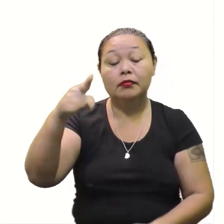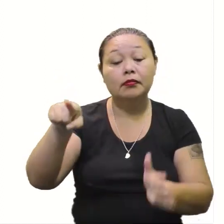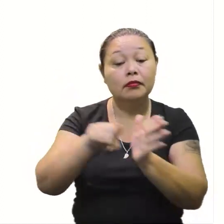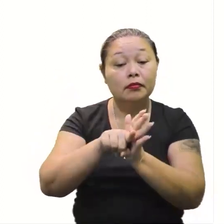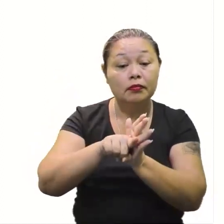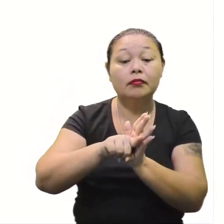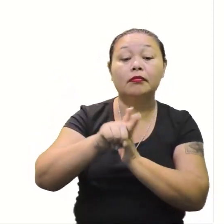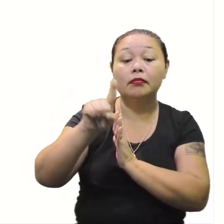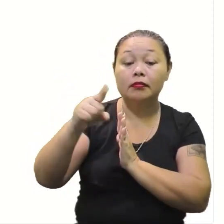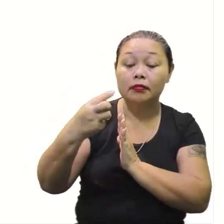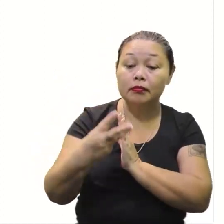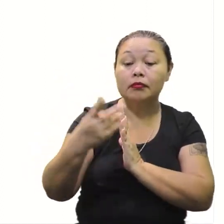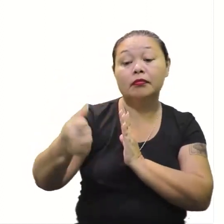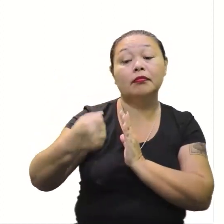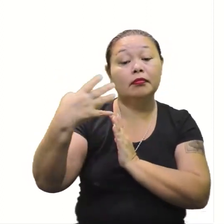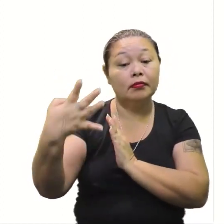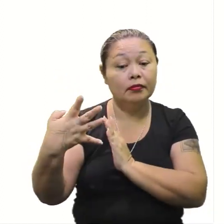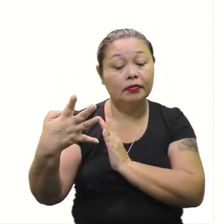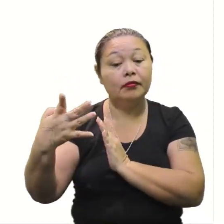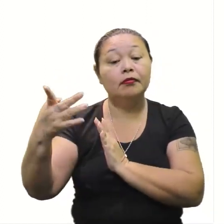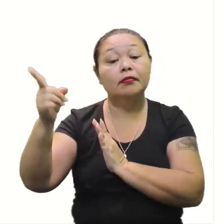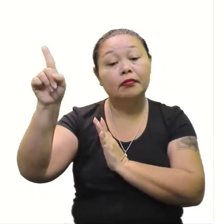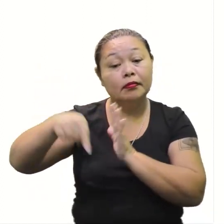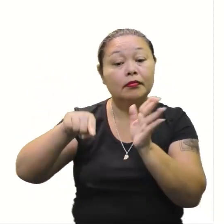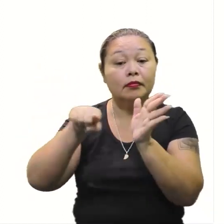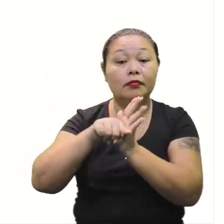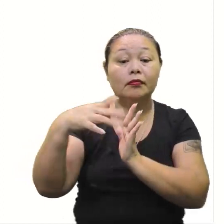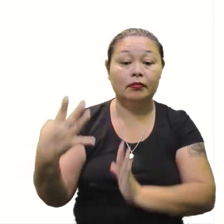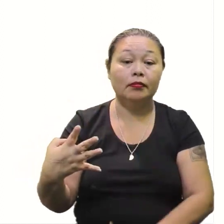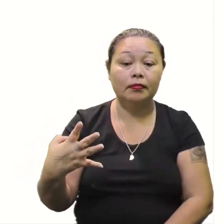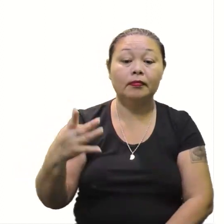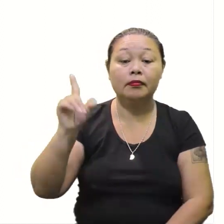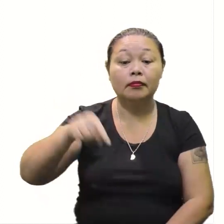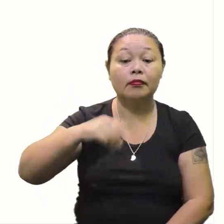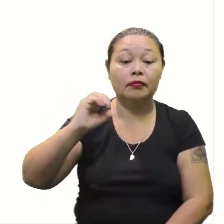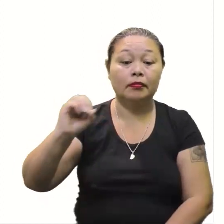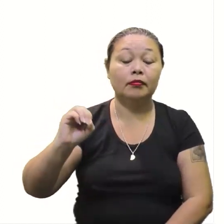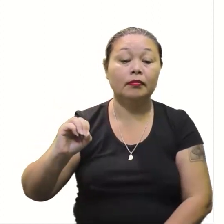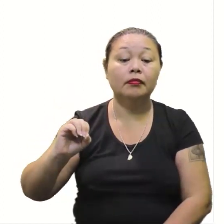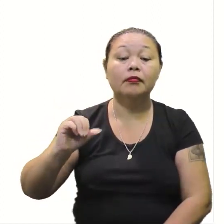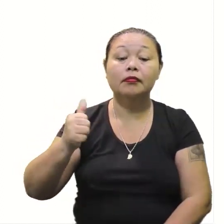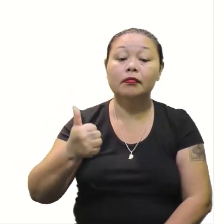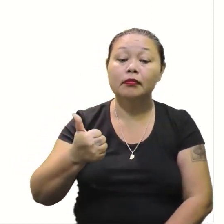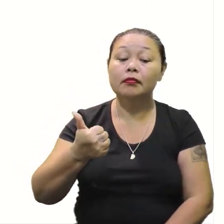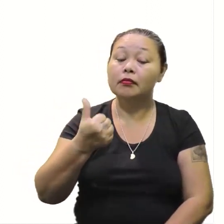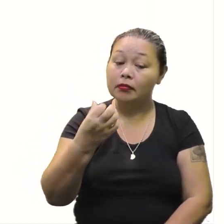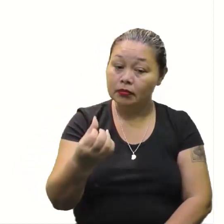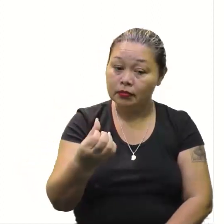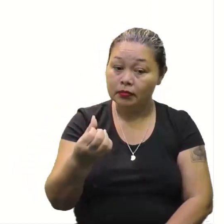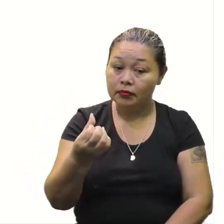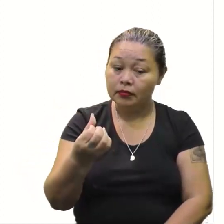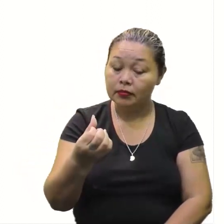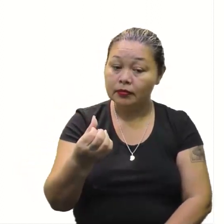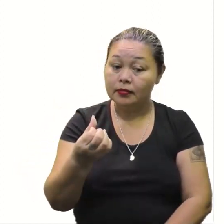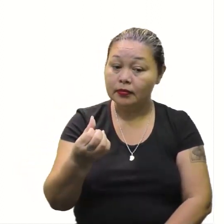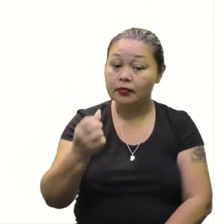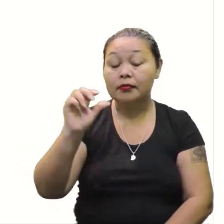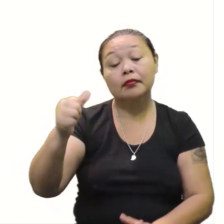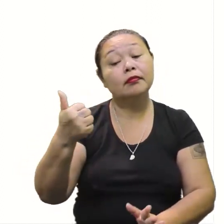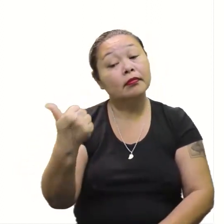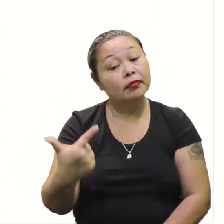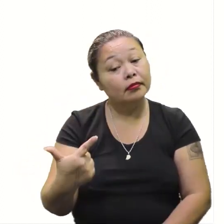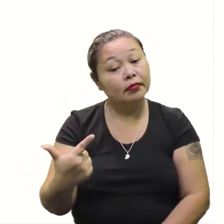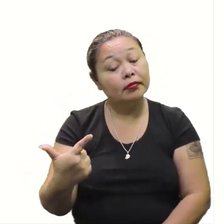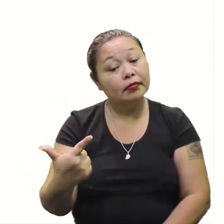Menos 3 vezes X vai ficar 3 vezes? 4. 4. Menos 4. Igual a zero. 4 ao quadrado? 16. 3 vezes